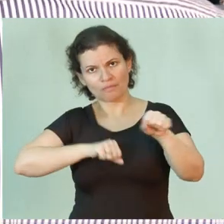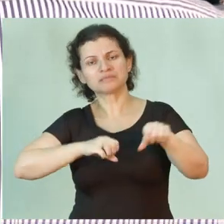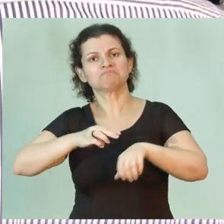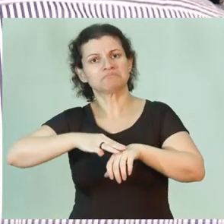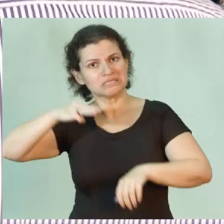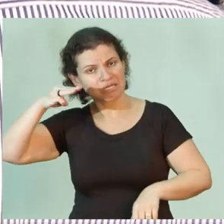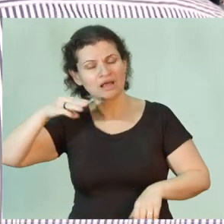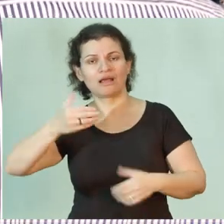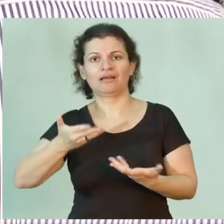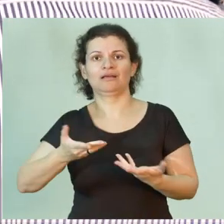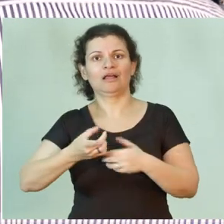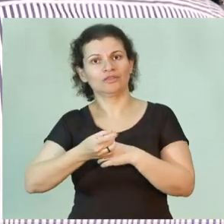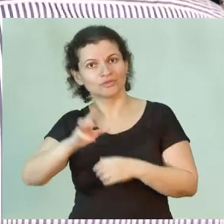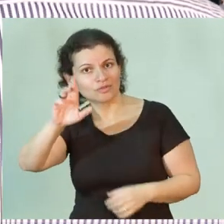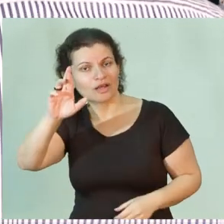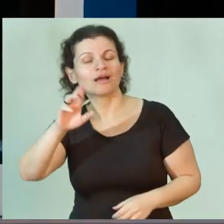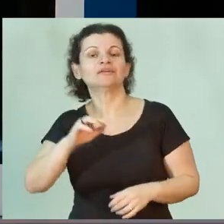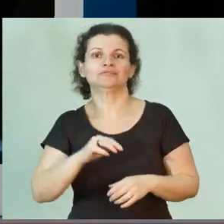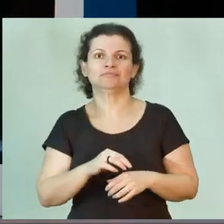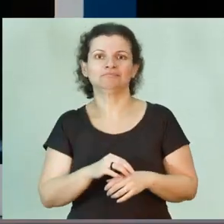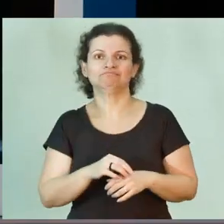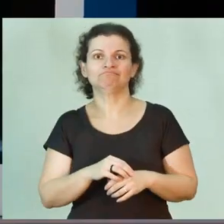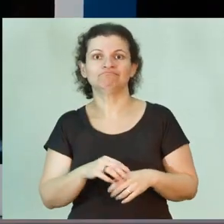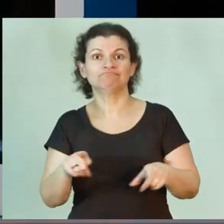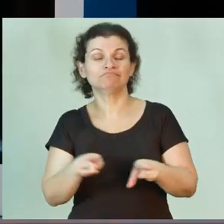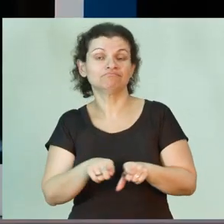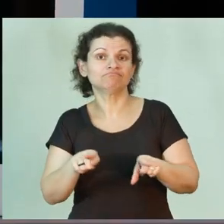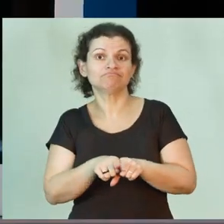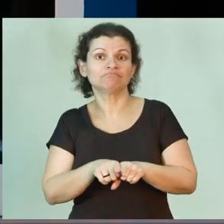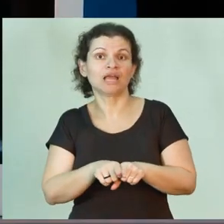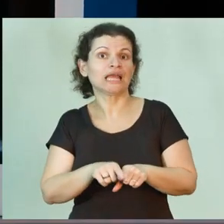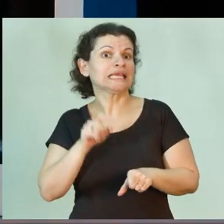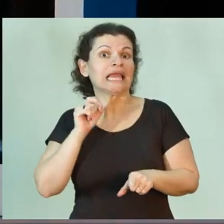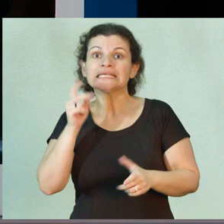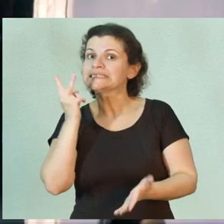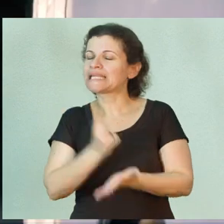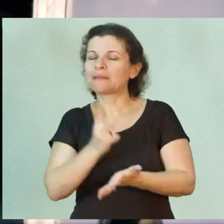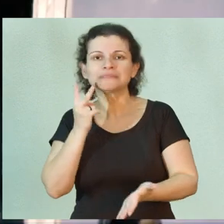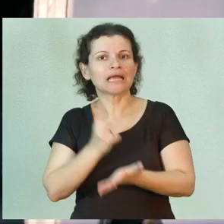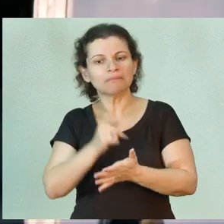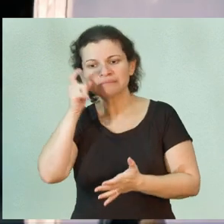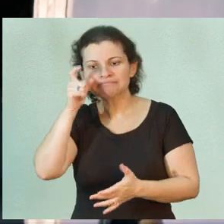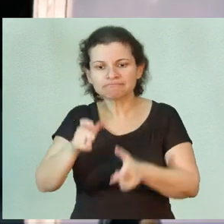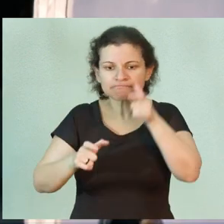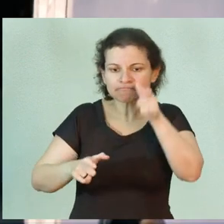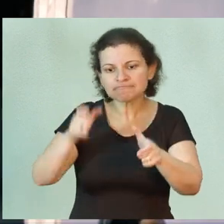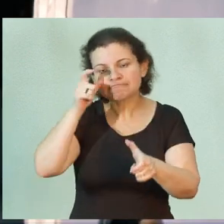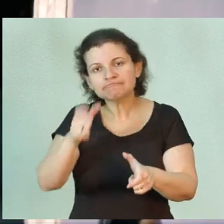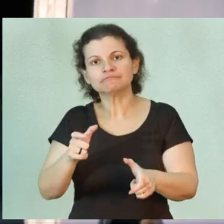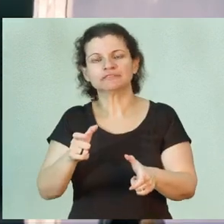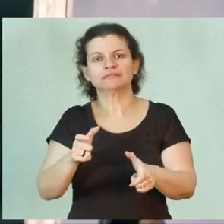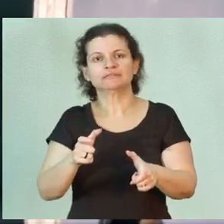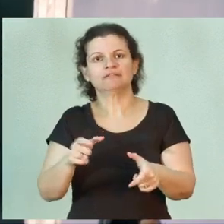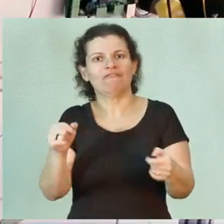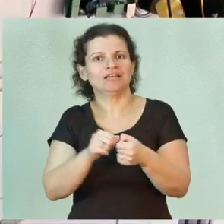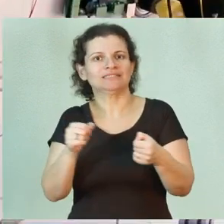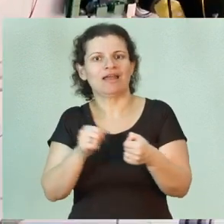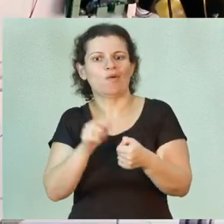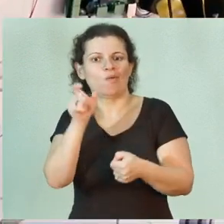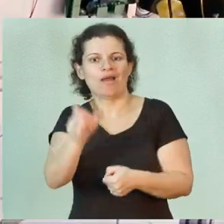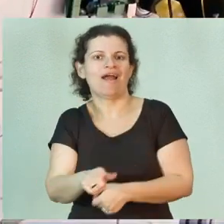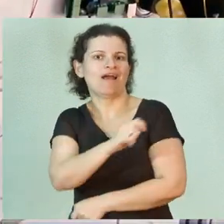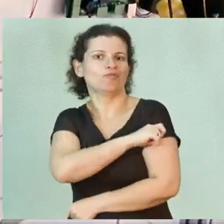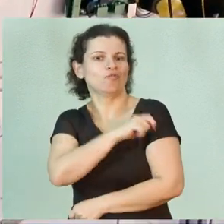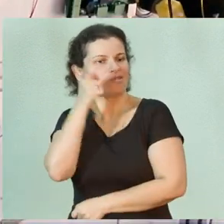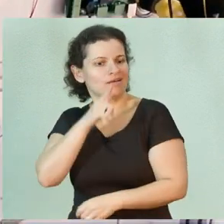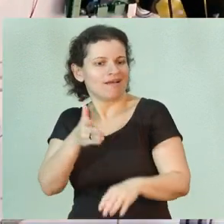mestrado, doutorado, e que sempre estão interessados em fazer com que o aluno tenha